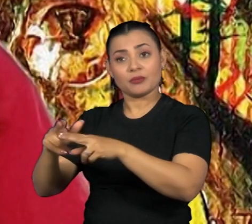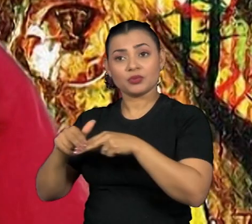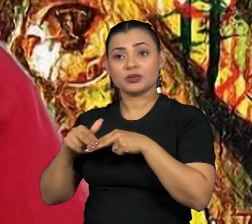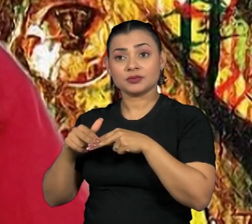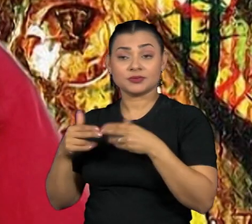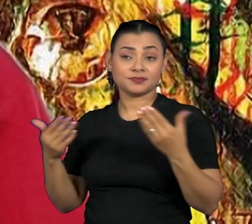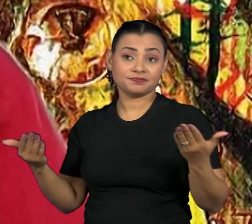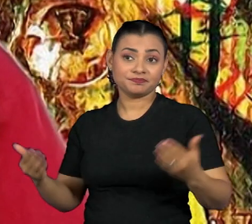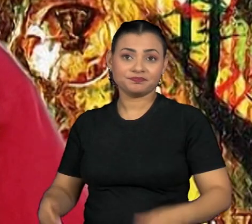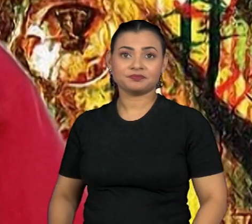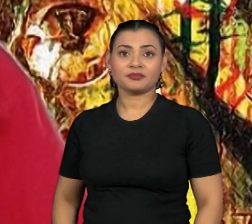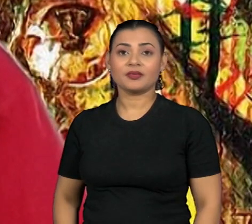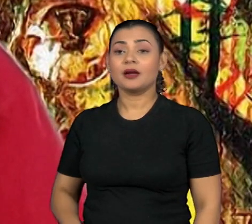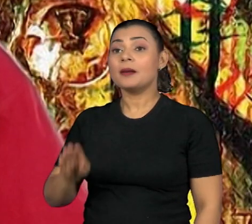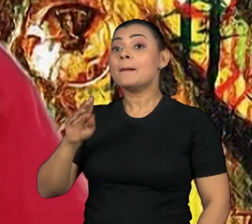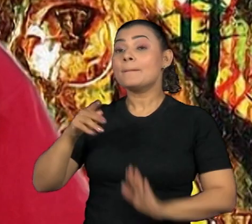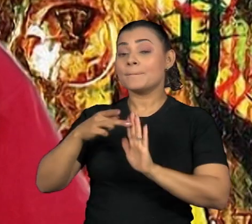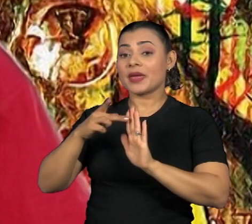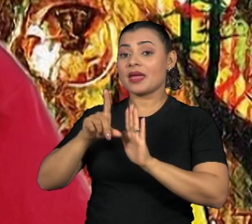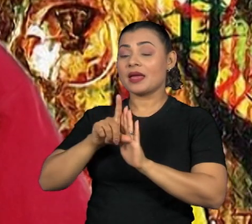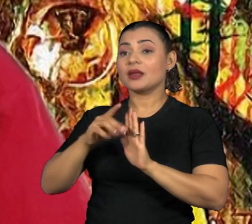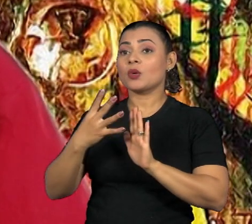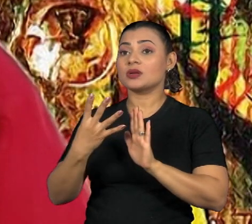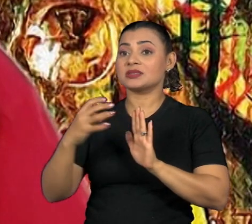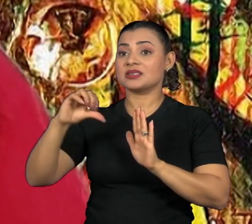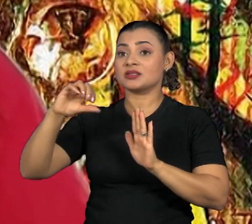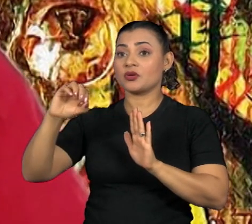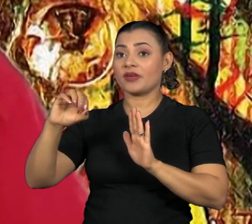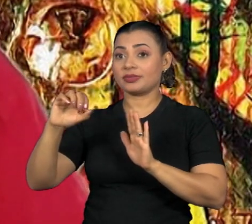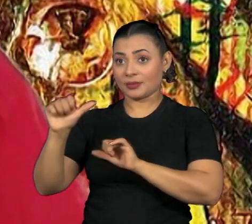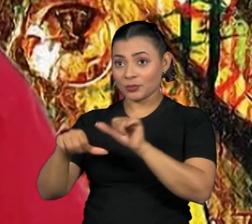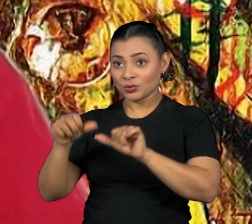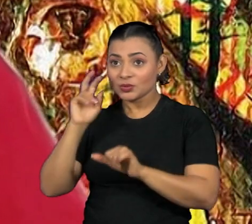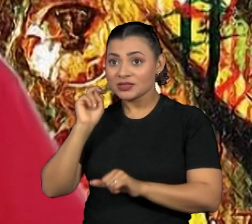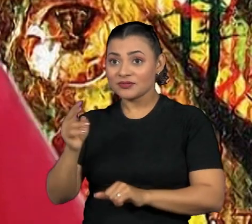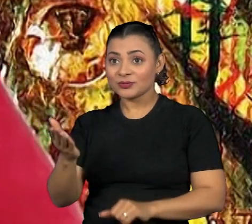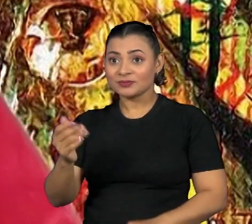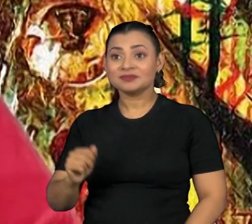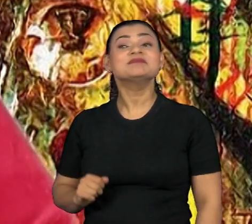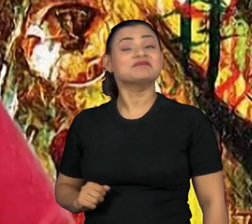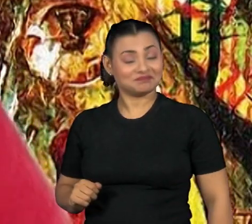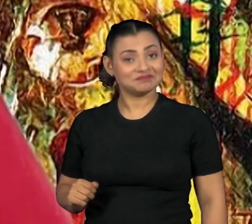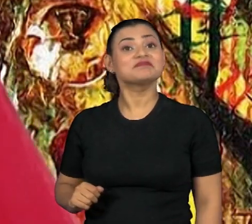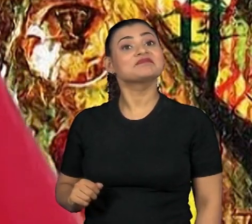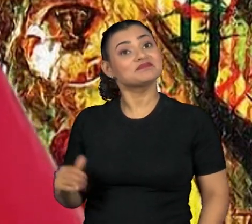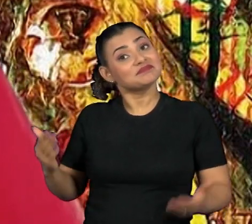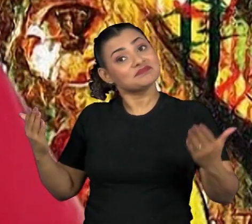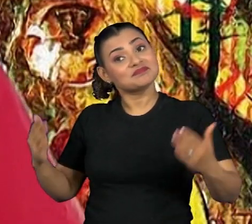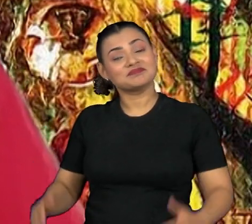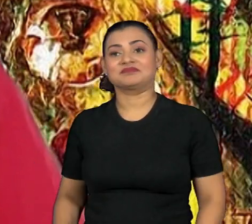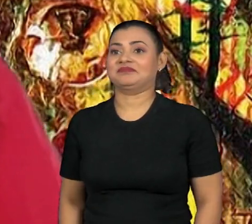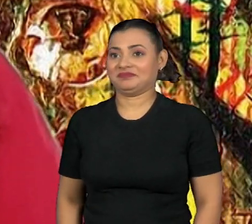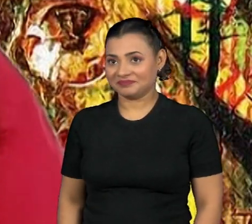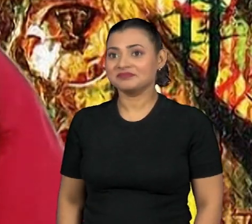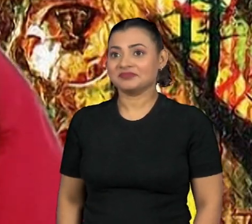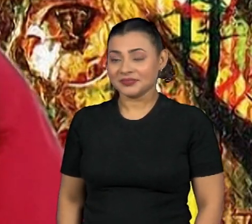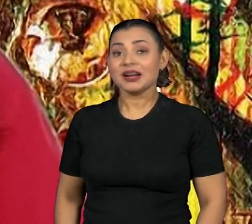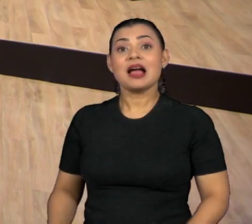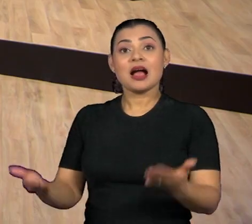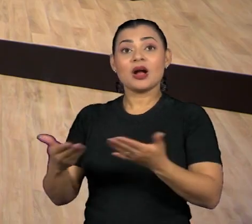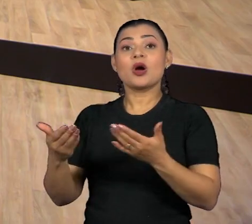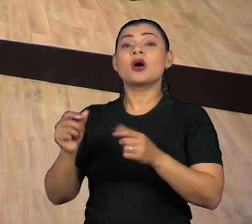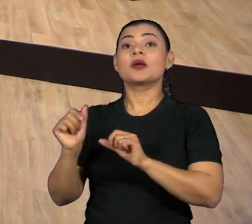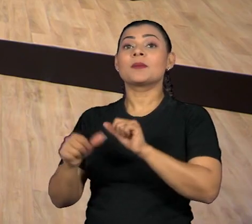como exemplo, o PL 490, que agora mudou o número, né? Quando chegou na outra